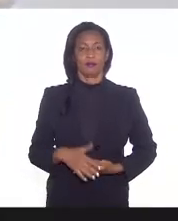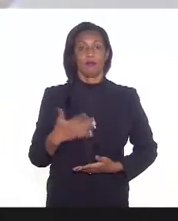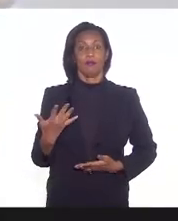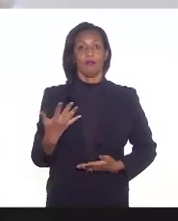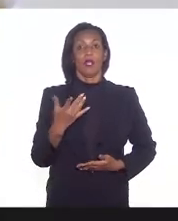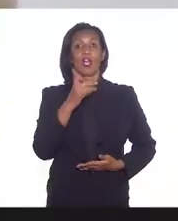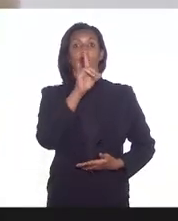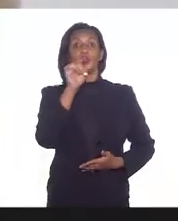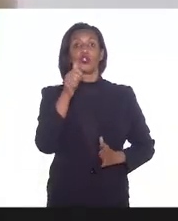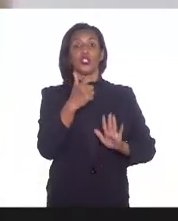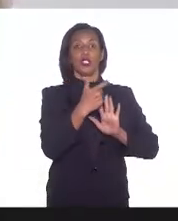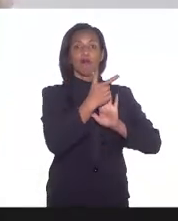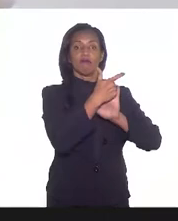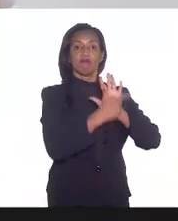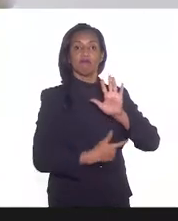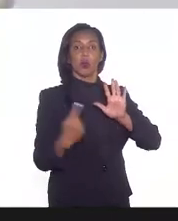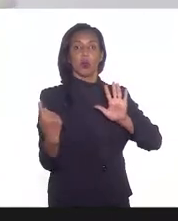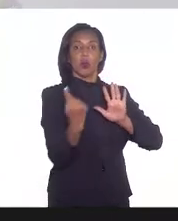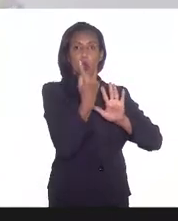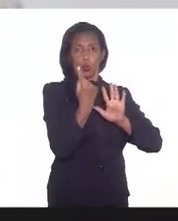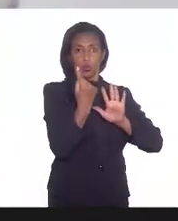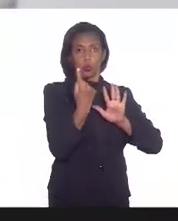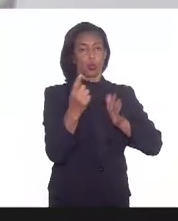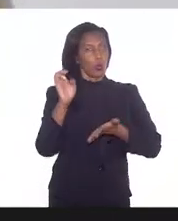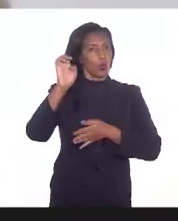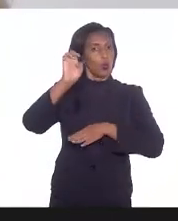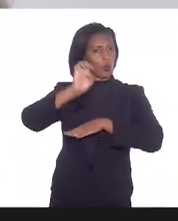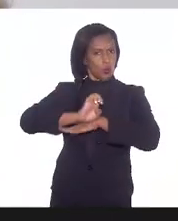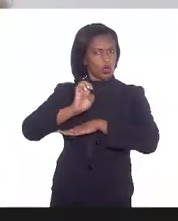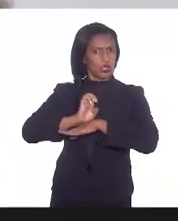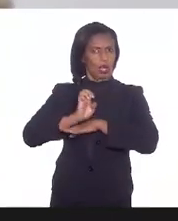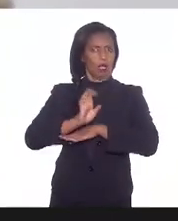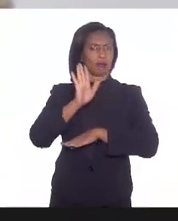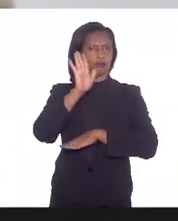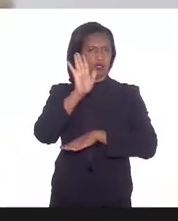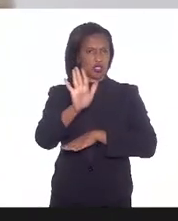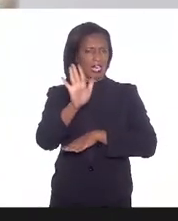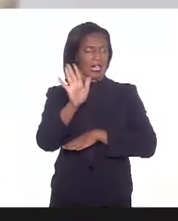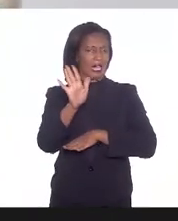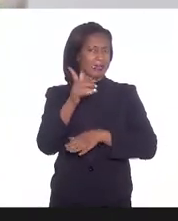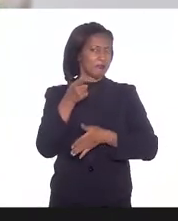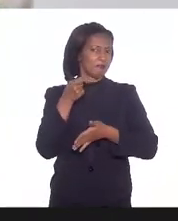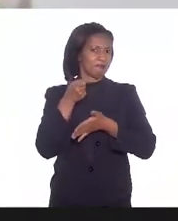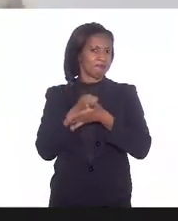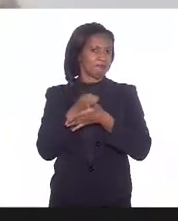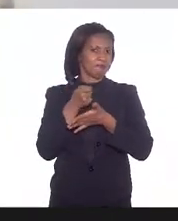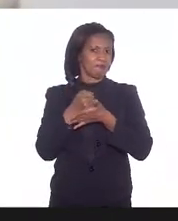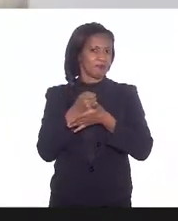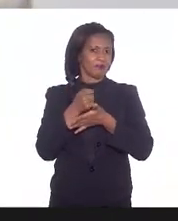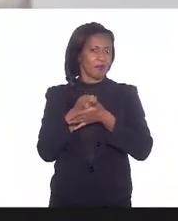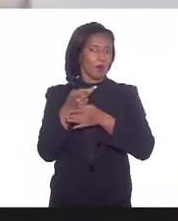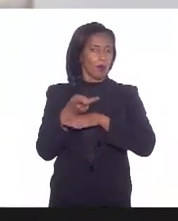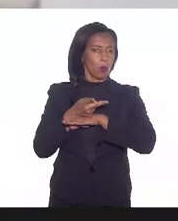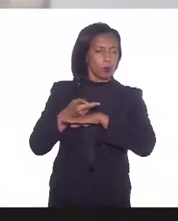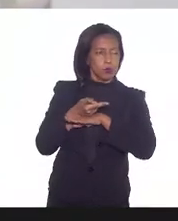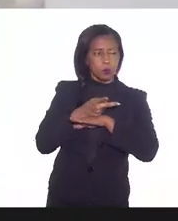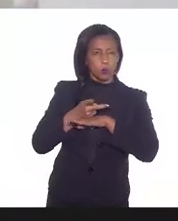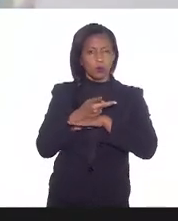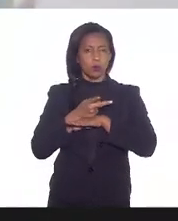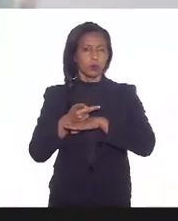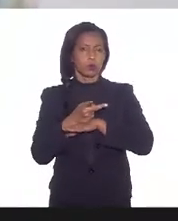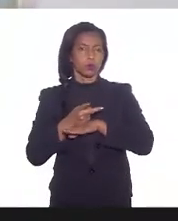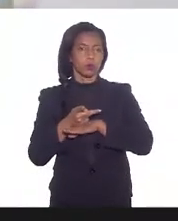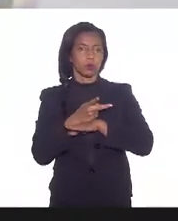calendário único, o Estado já vem em algumas tentativas, buscando uma